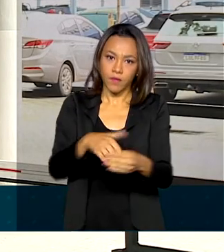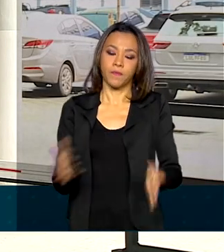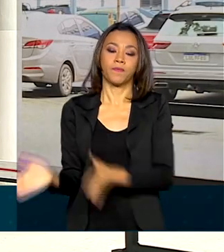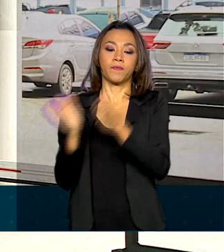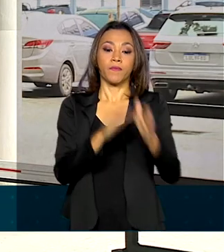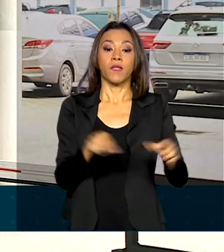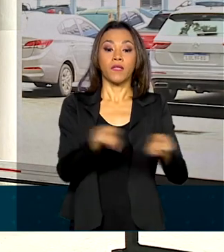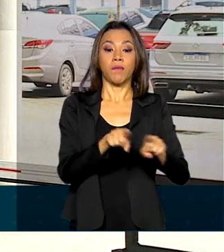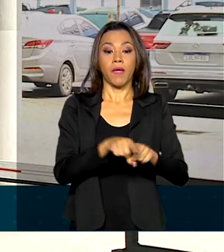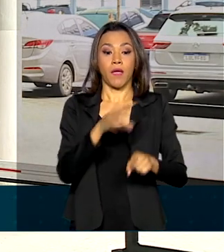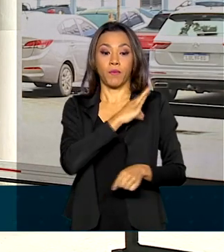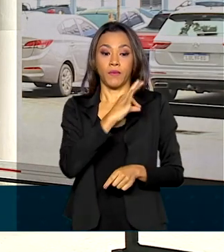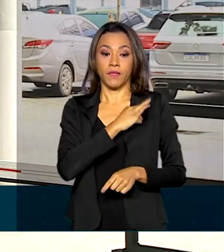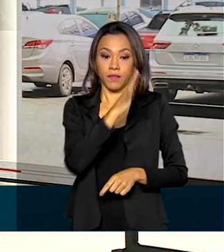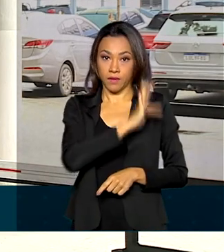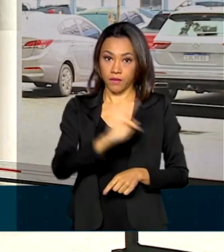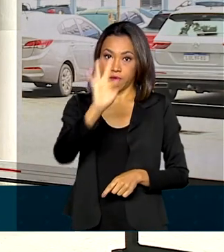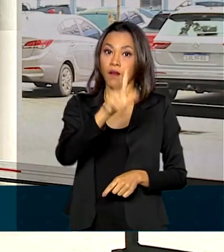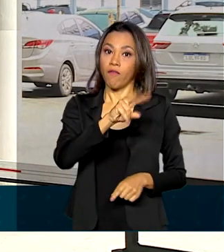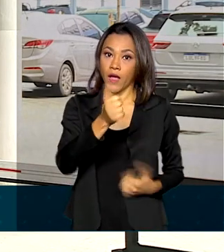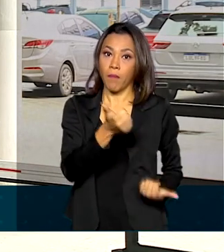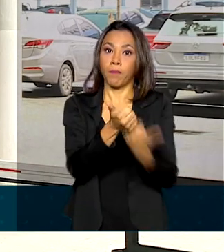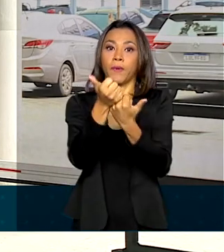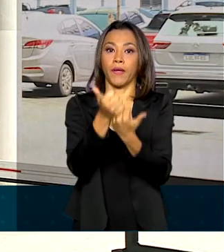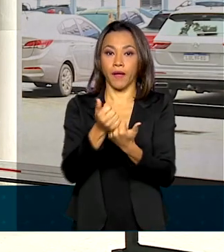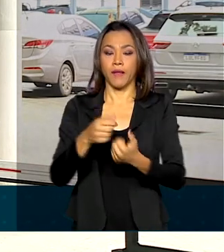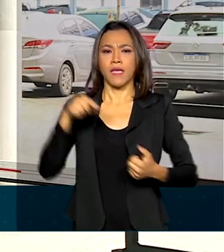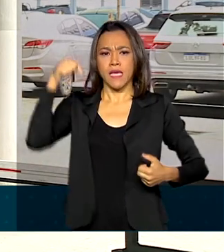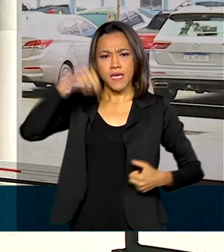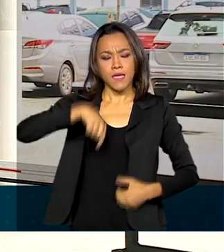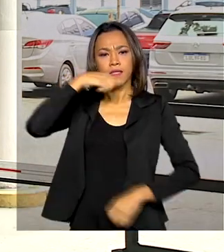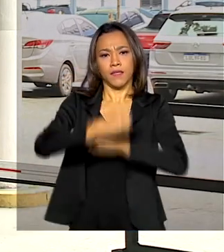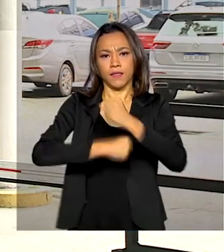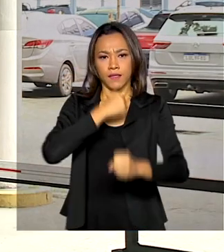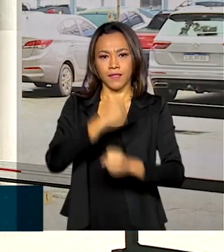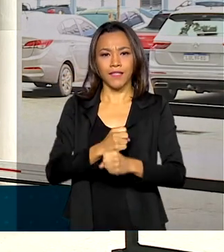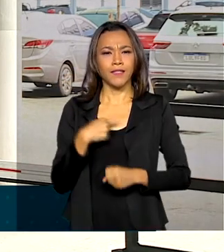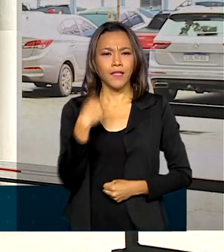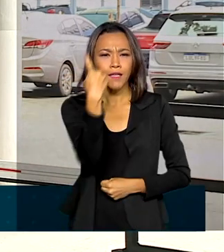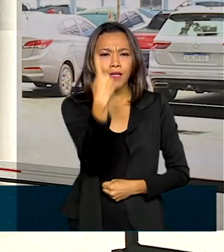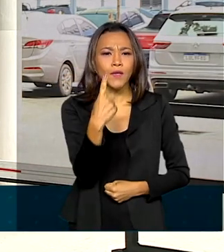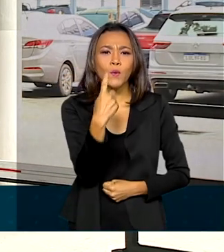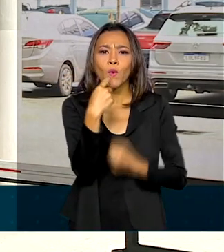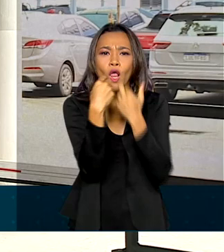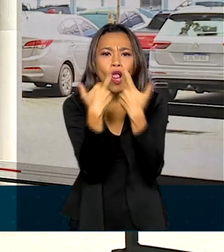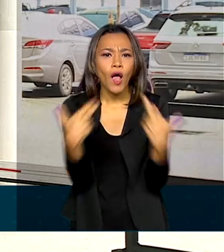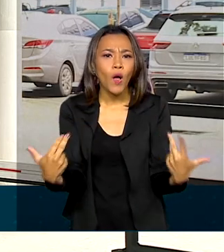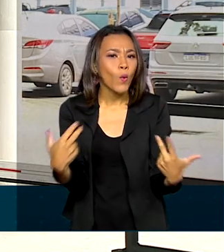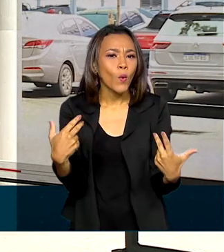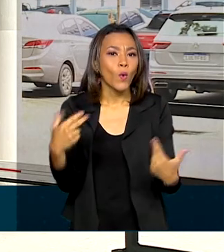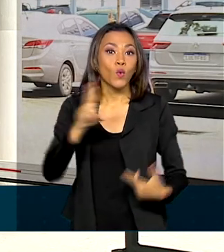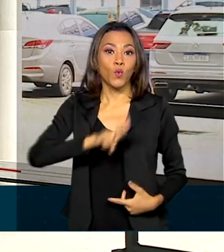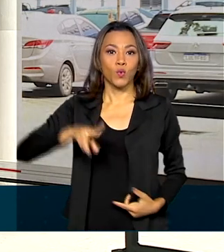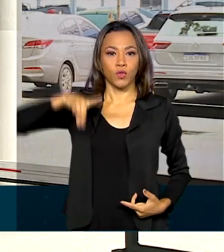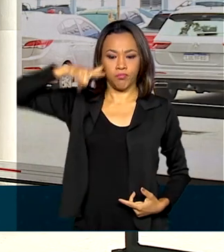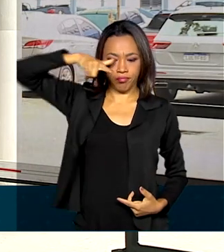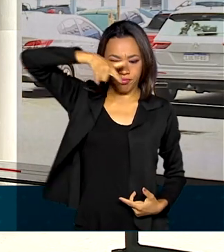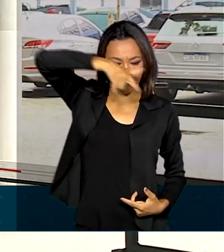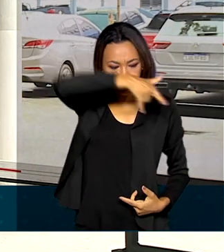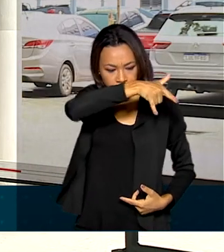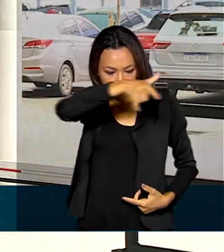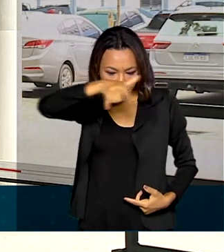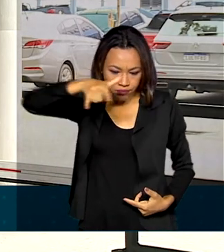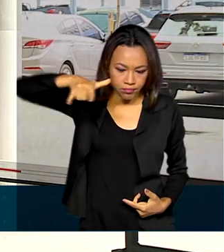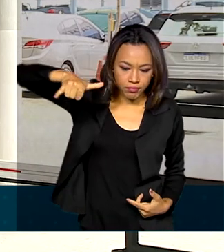nas eleições municipais. Este ano, a corporação vai contar com uma novidade, o uso de drones. Os equipamentos vão